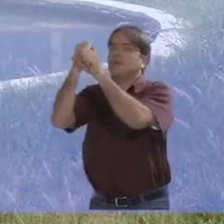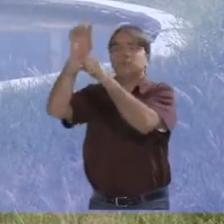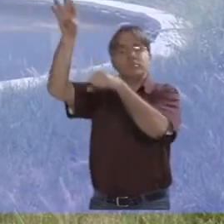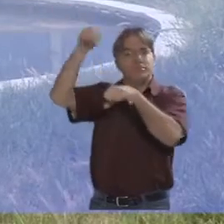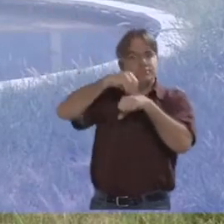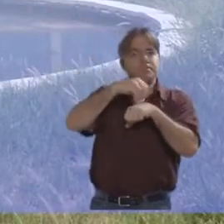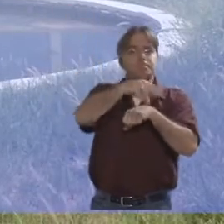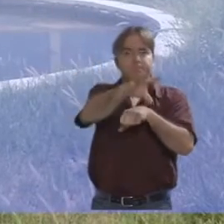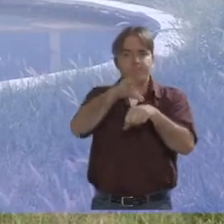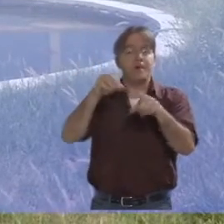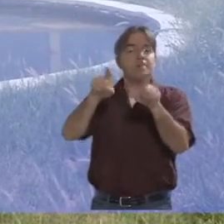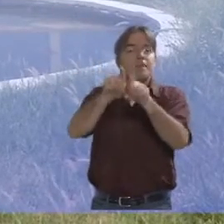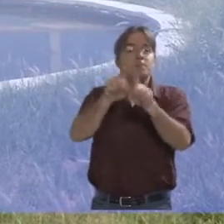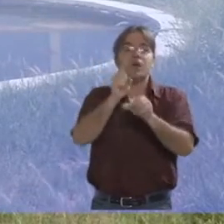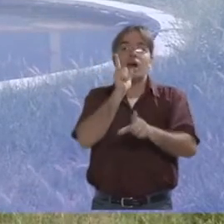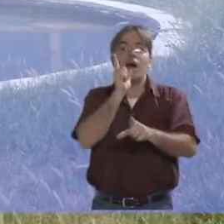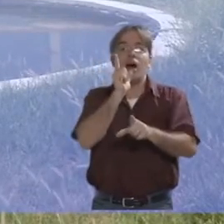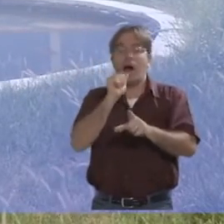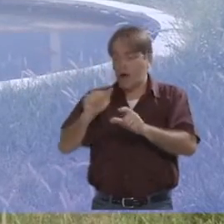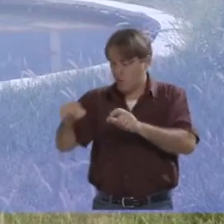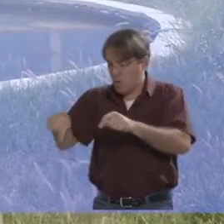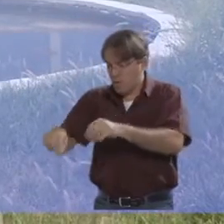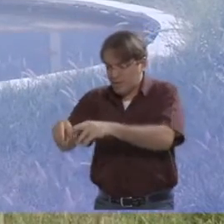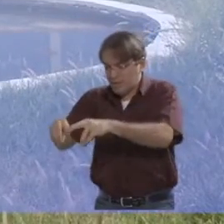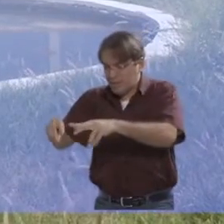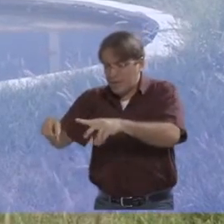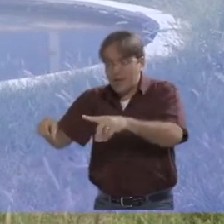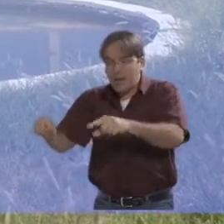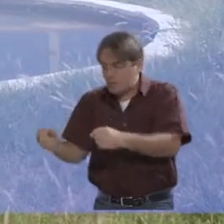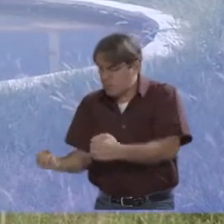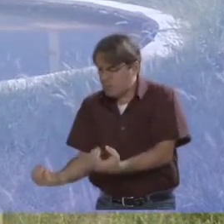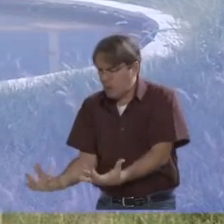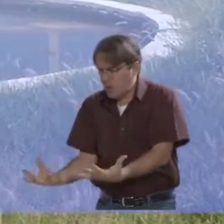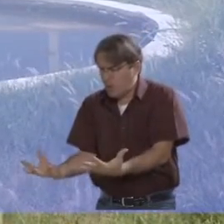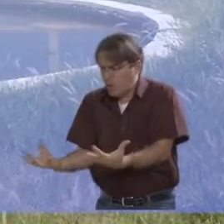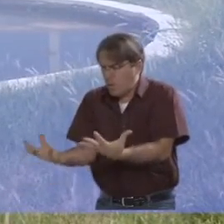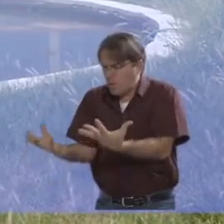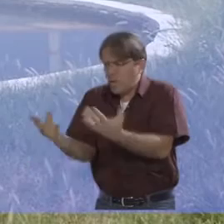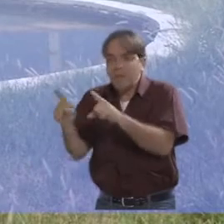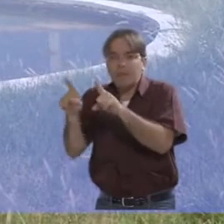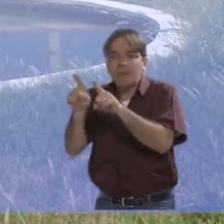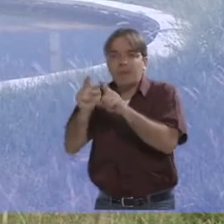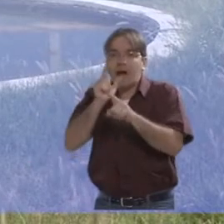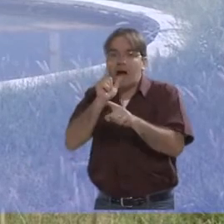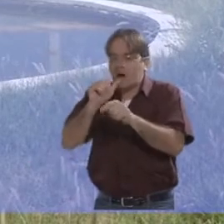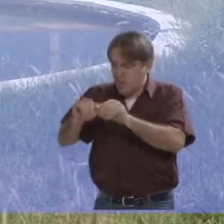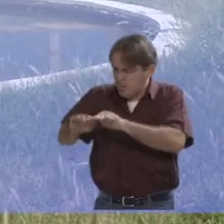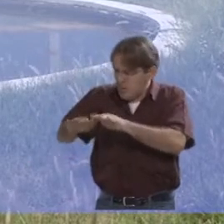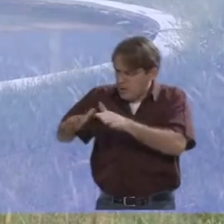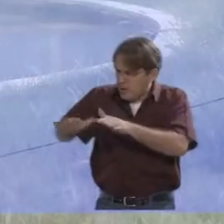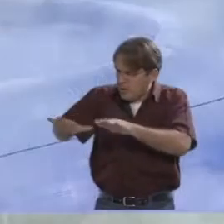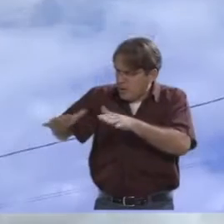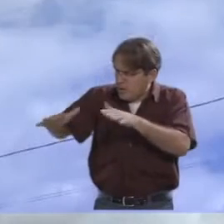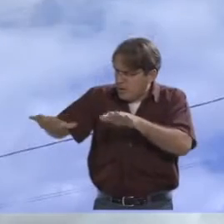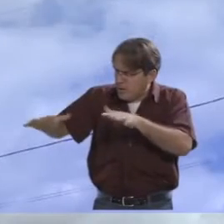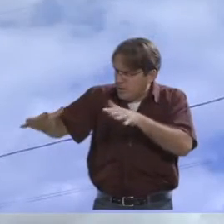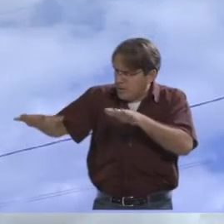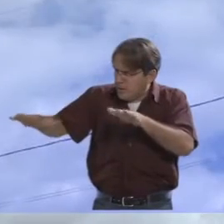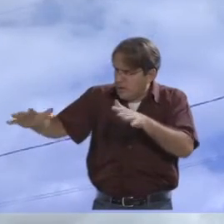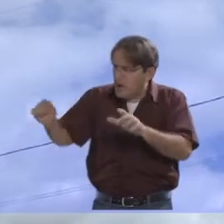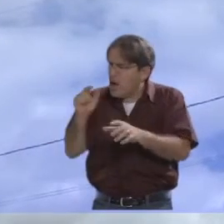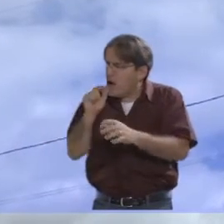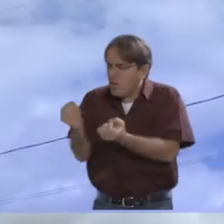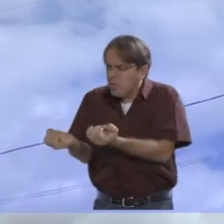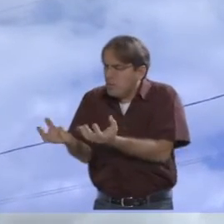diariamente em termos de lâmina d'água para a atmosfera. Na verdade, essa transferência que nós